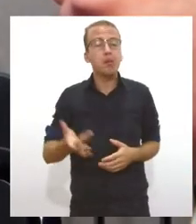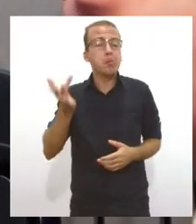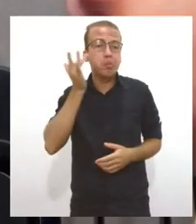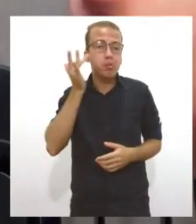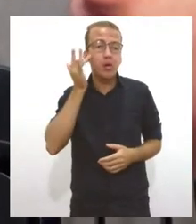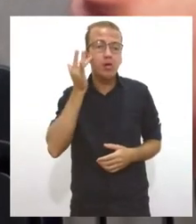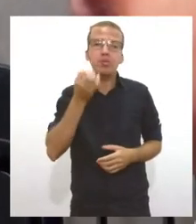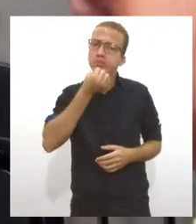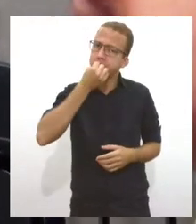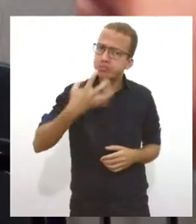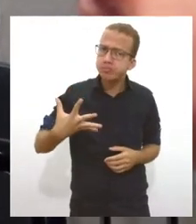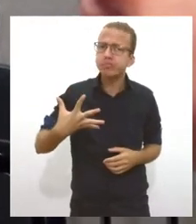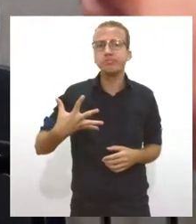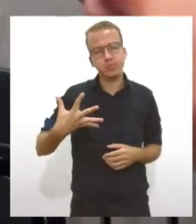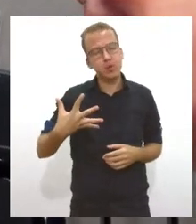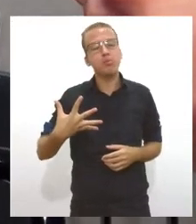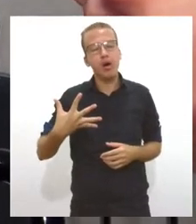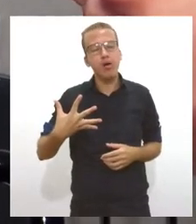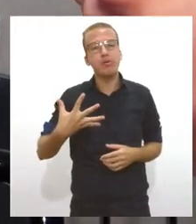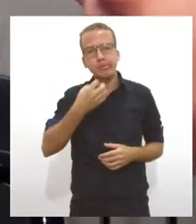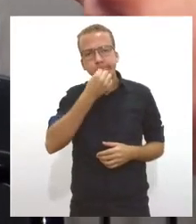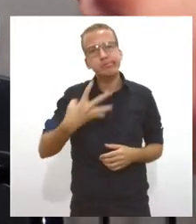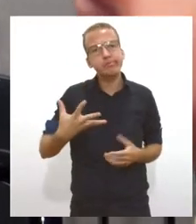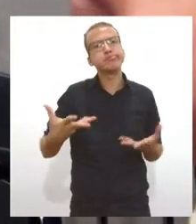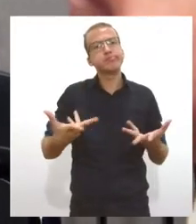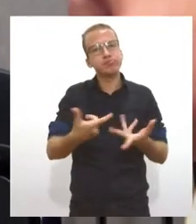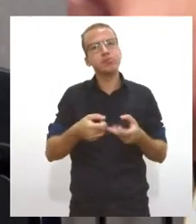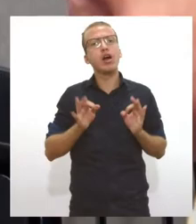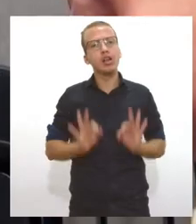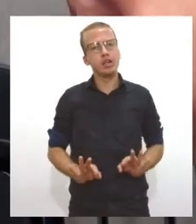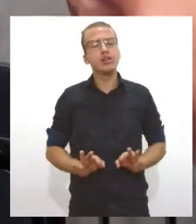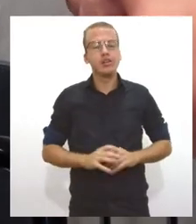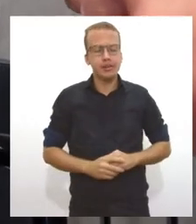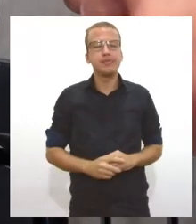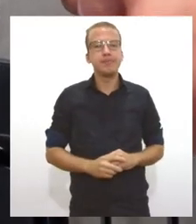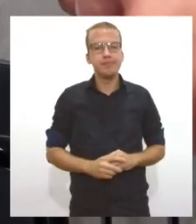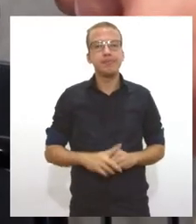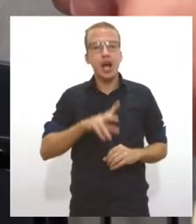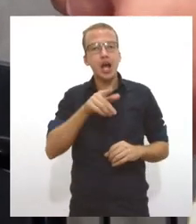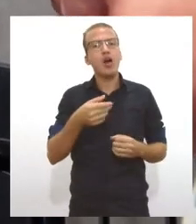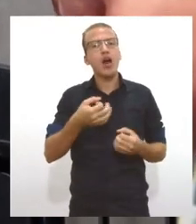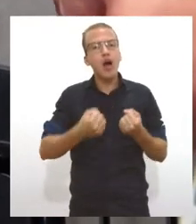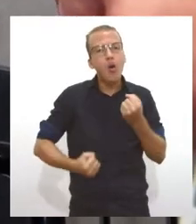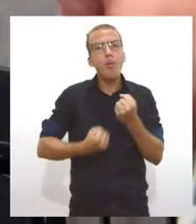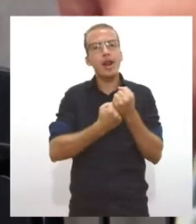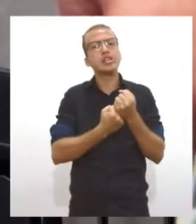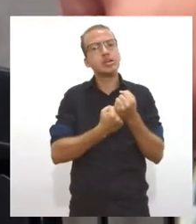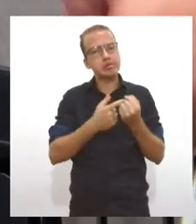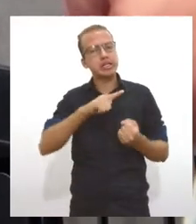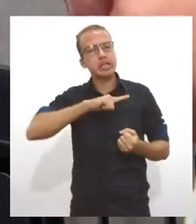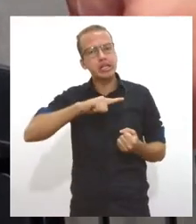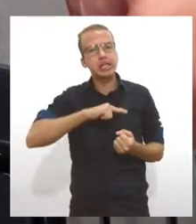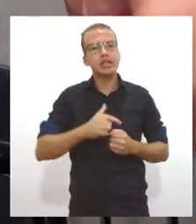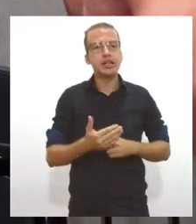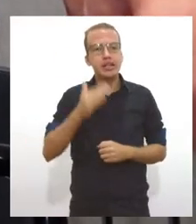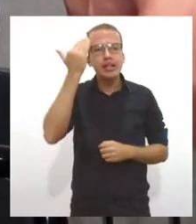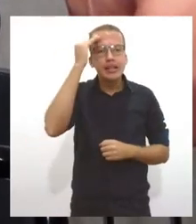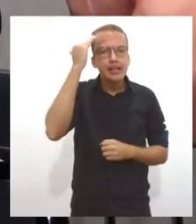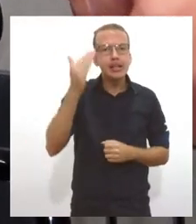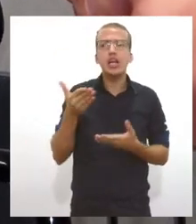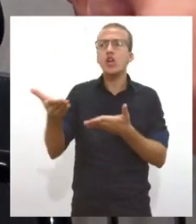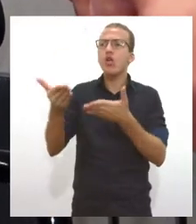salutar a participação, a colaboração dele, o entendimento e como ele disse, ele chamou logo a pessoa